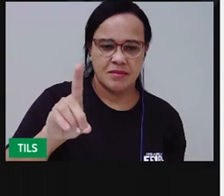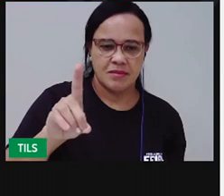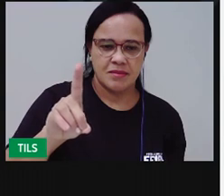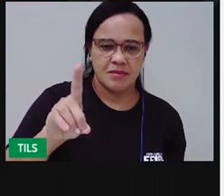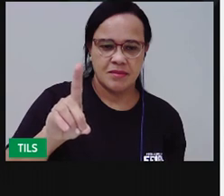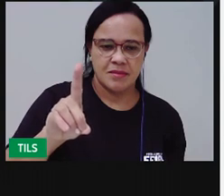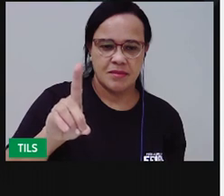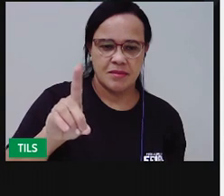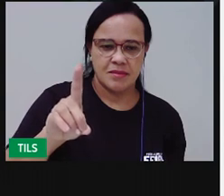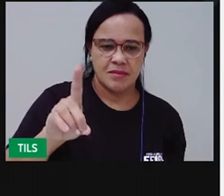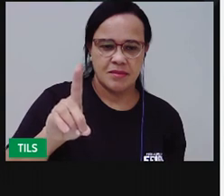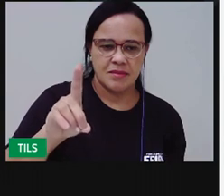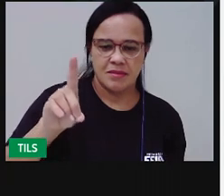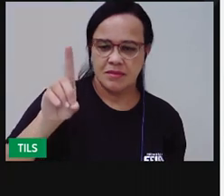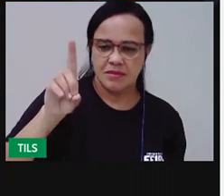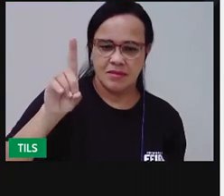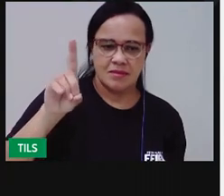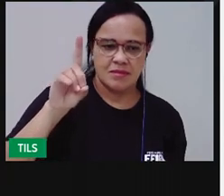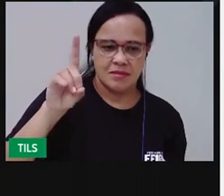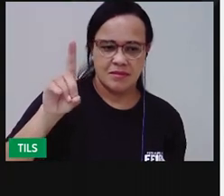Encontrei ela aqui, ó.